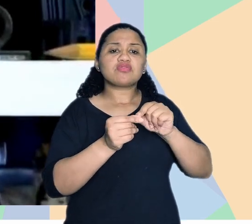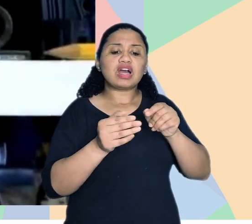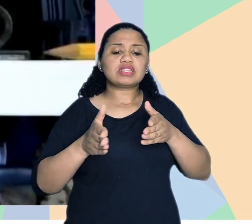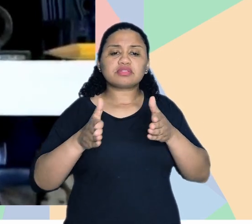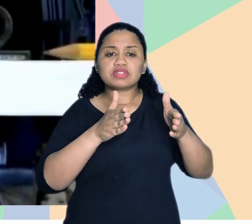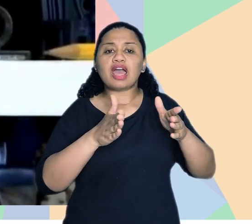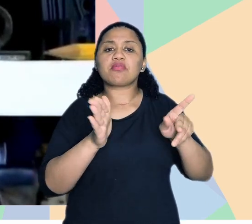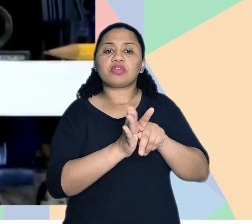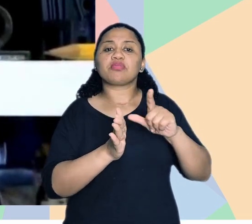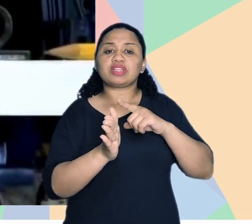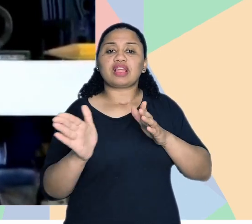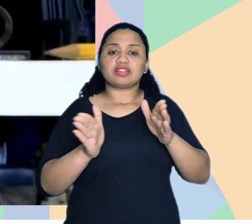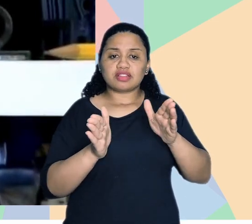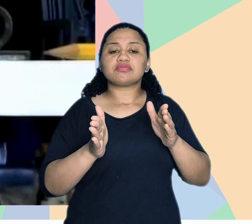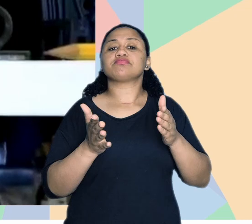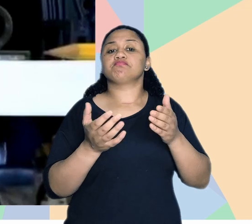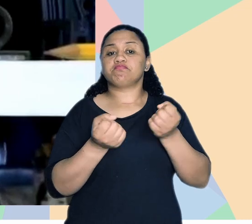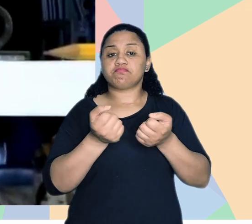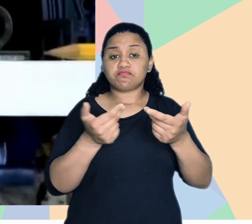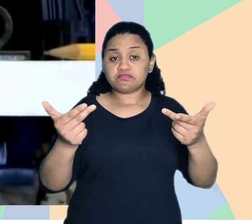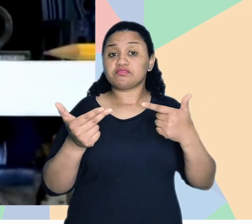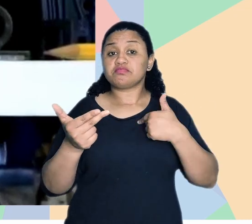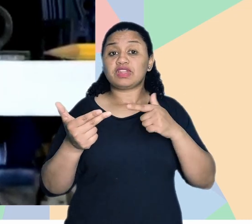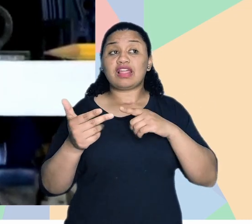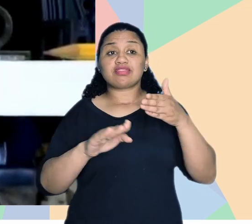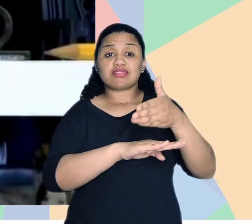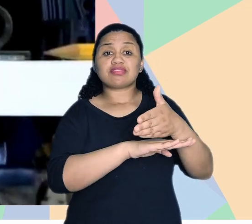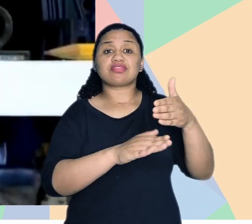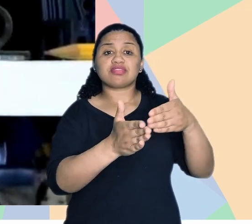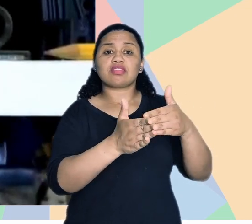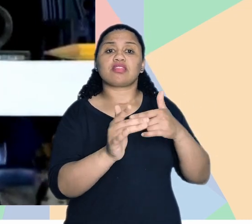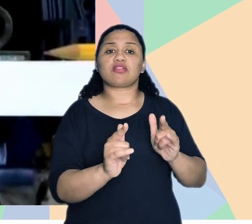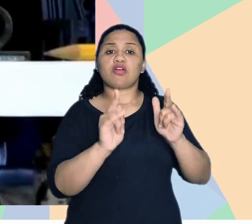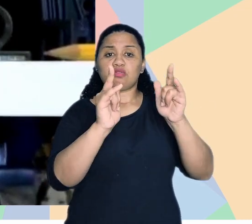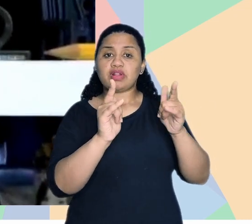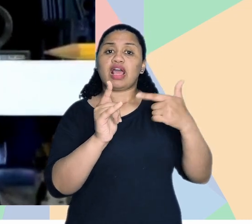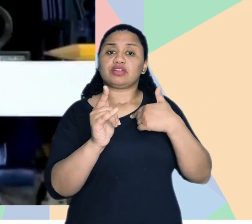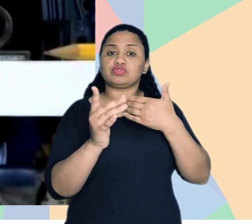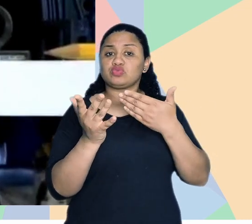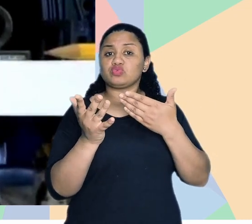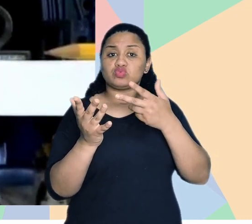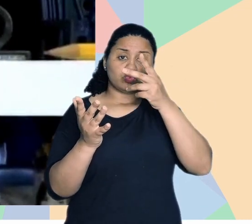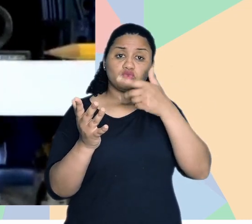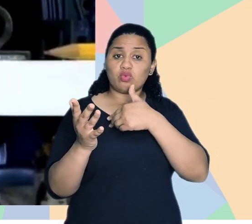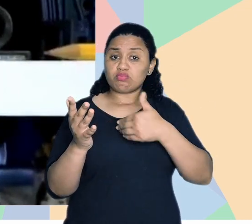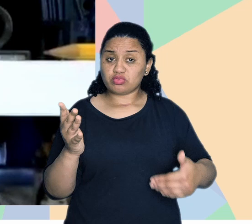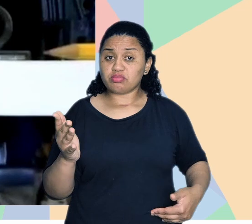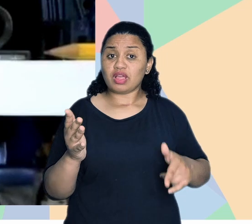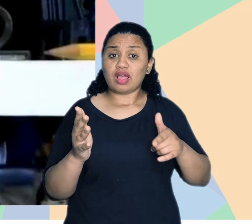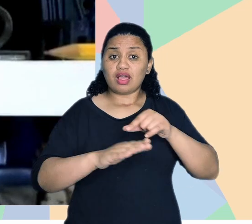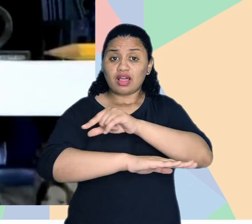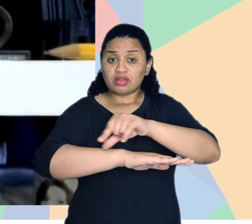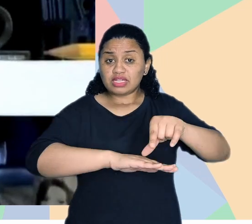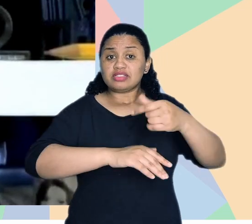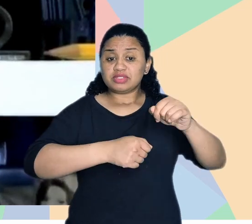cobra dos municípios para que pagam rotas acessíveis, então, do sistema de transporte coletivo até um prédio público, por exemplo, essa calçada precisa ser